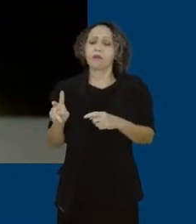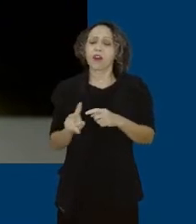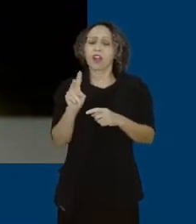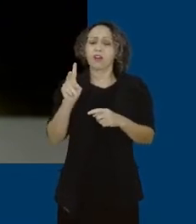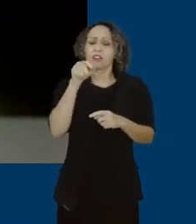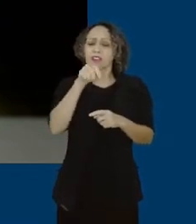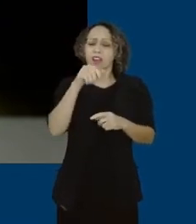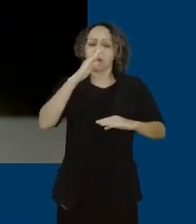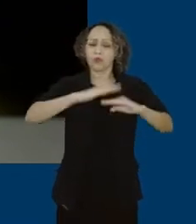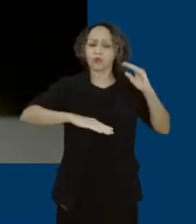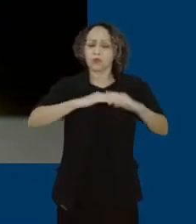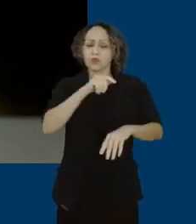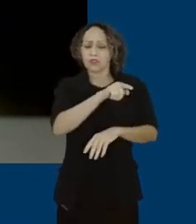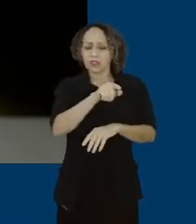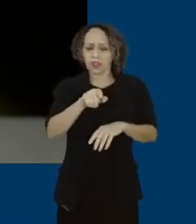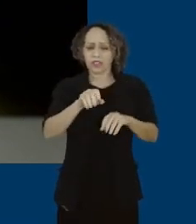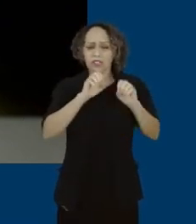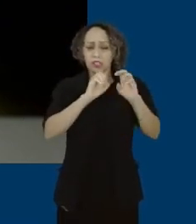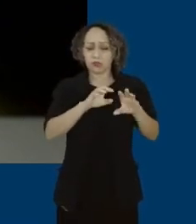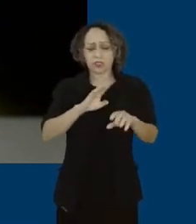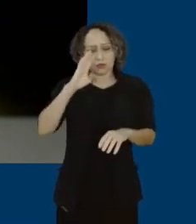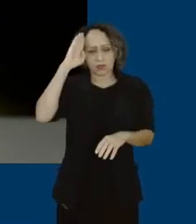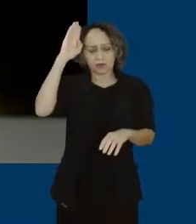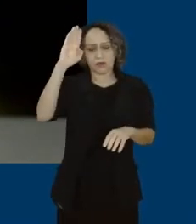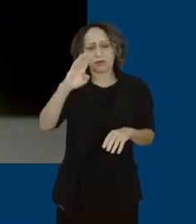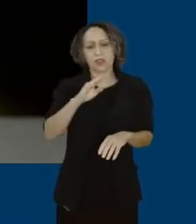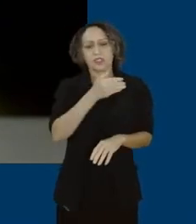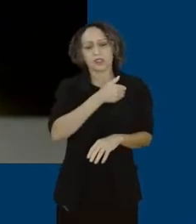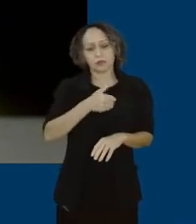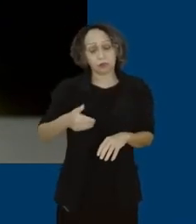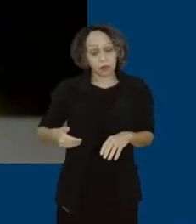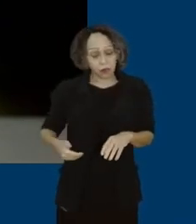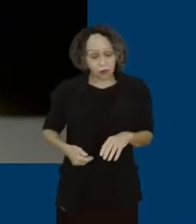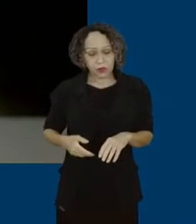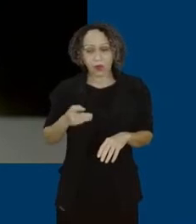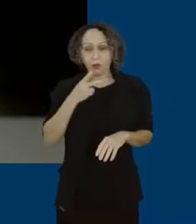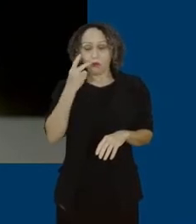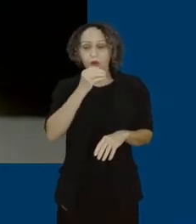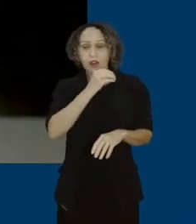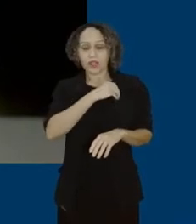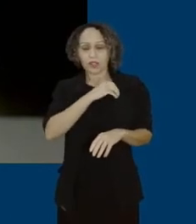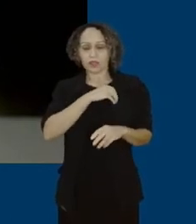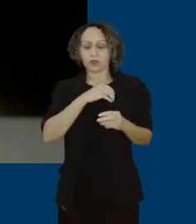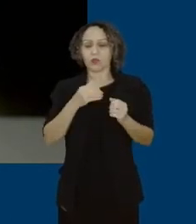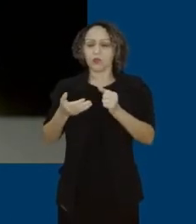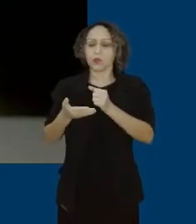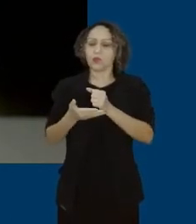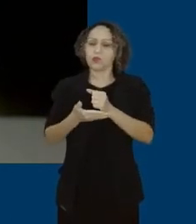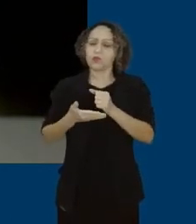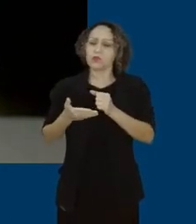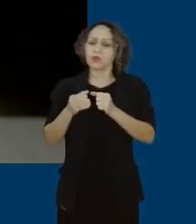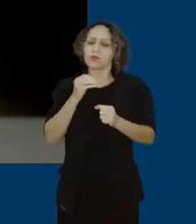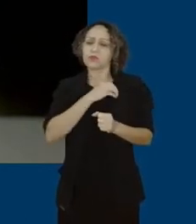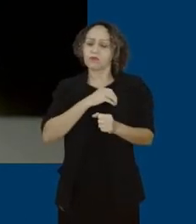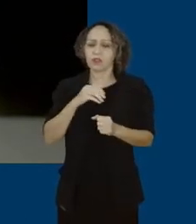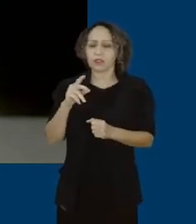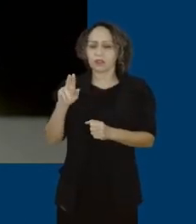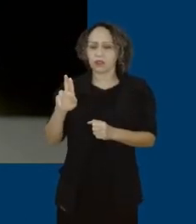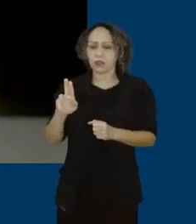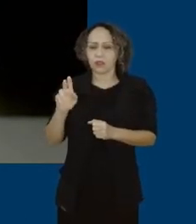educação e da educação pública de maneira geral. Eu falei do PIS e do Fundeb, mas nós temos que reestruturar carreiras.